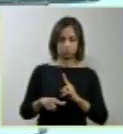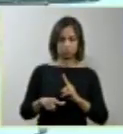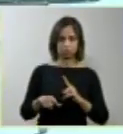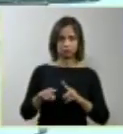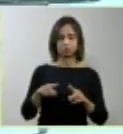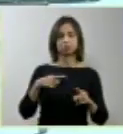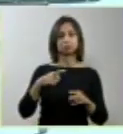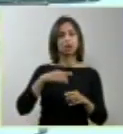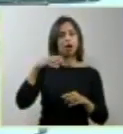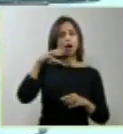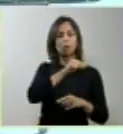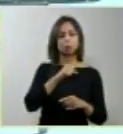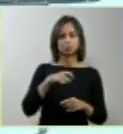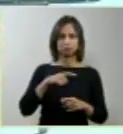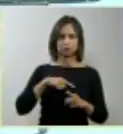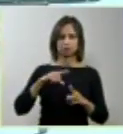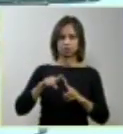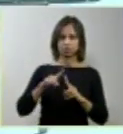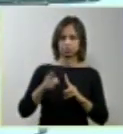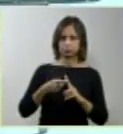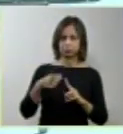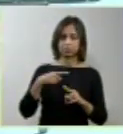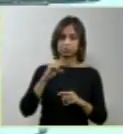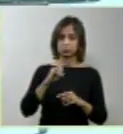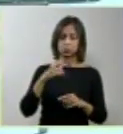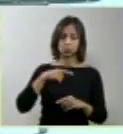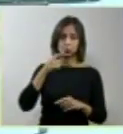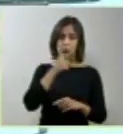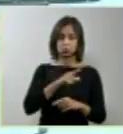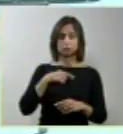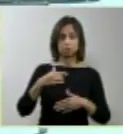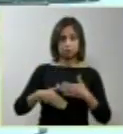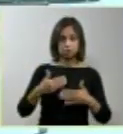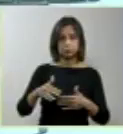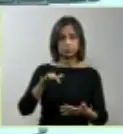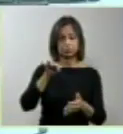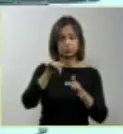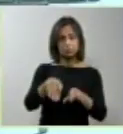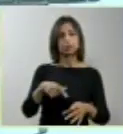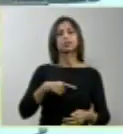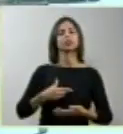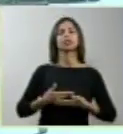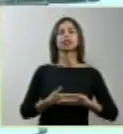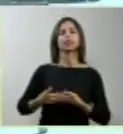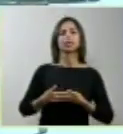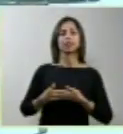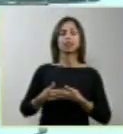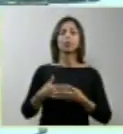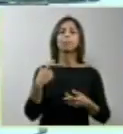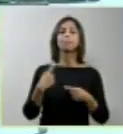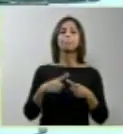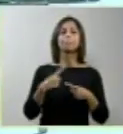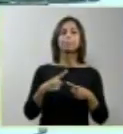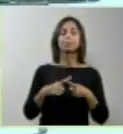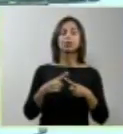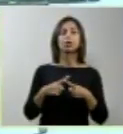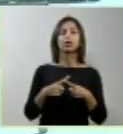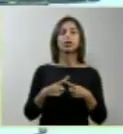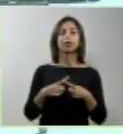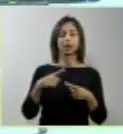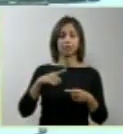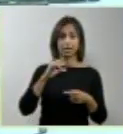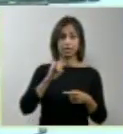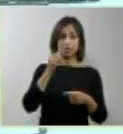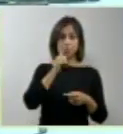tão rapidamente, se ela não tivesse levado a termo a gestação do anencefalo. Porque foi aqui colocado que a